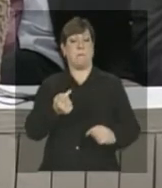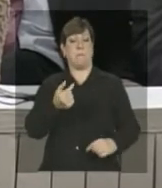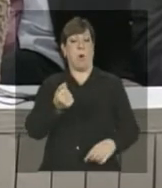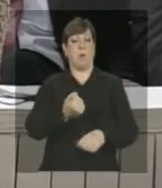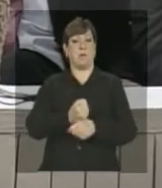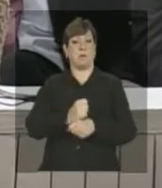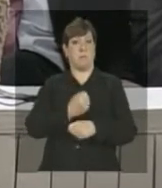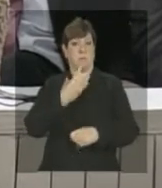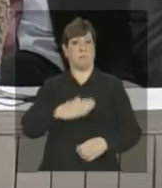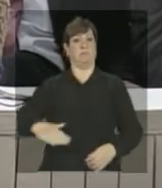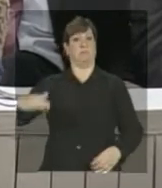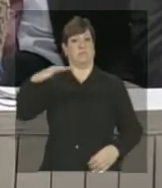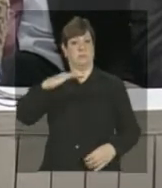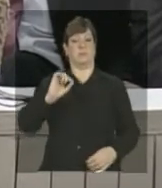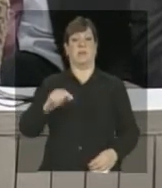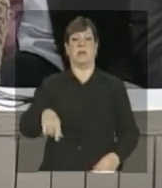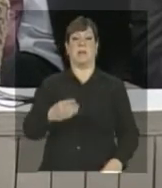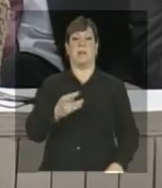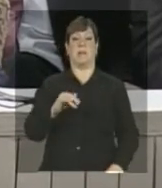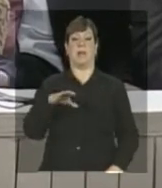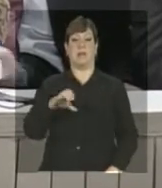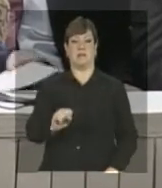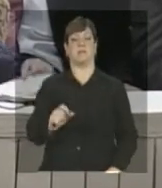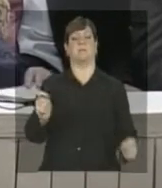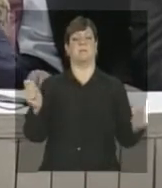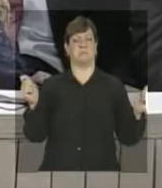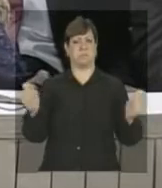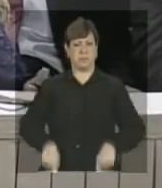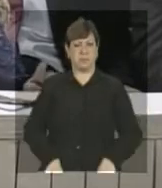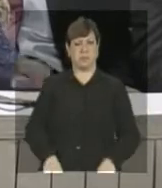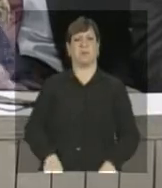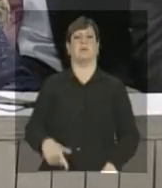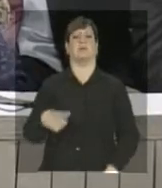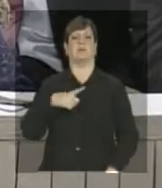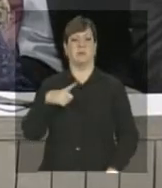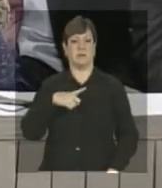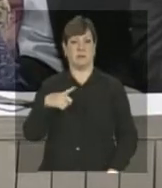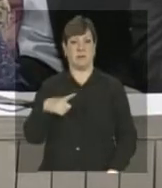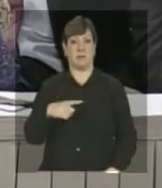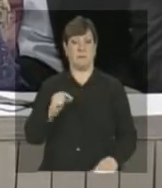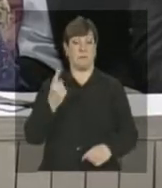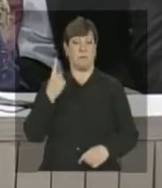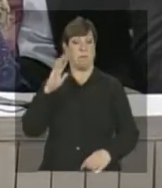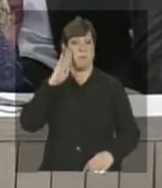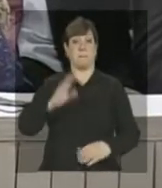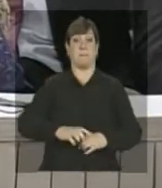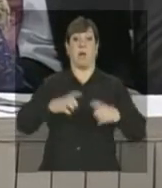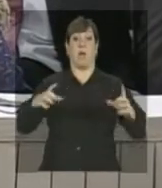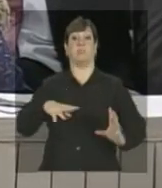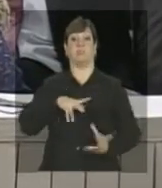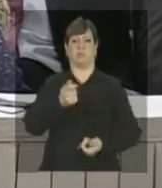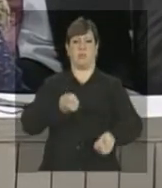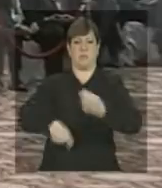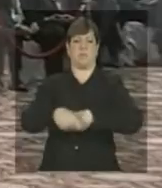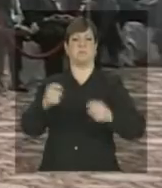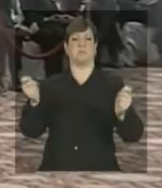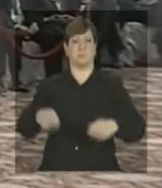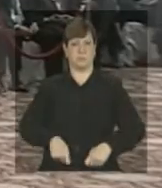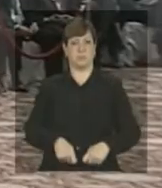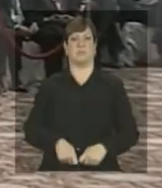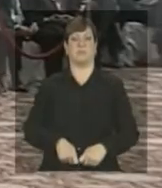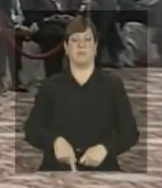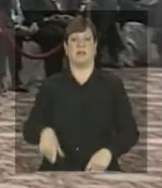O potencial dos BRICS é, sem dúvida nenhuma, um dos maiores do mundo. A